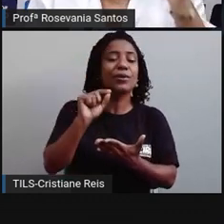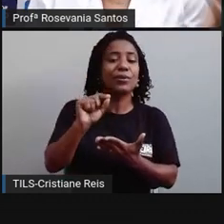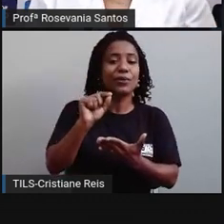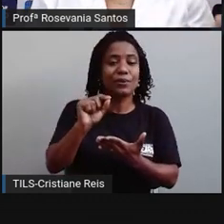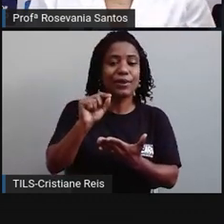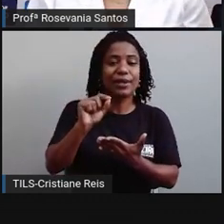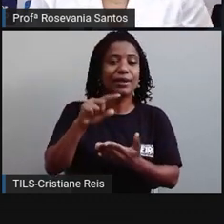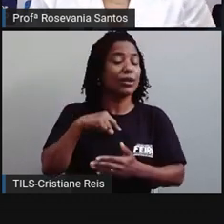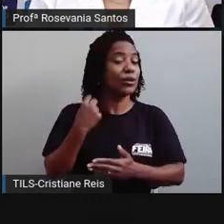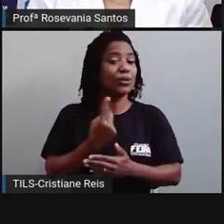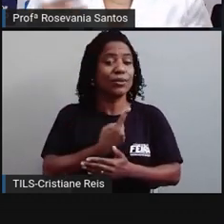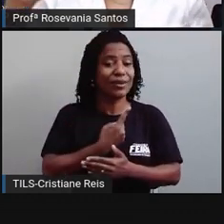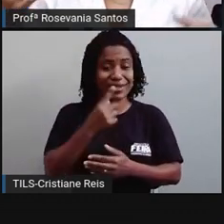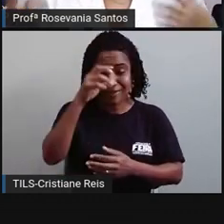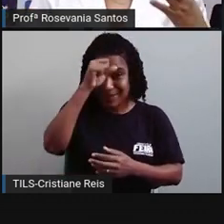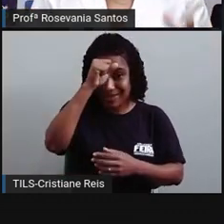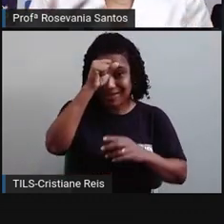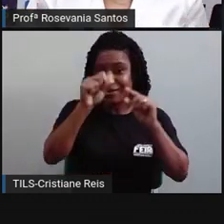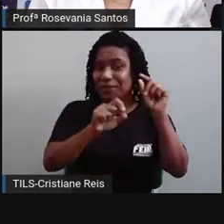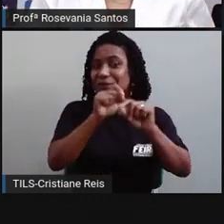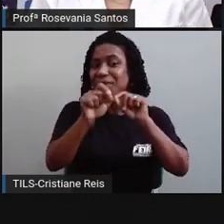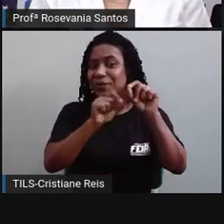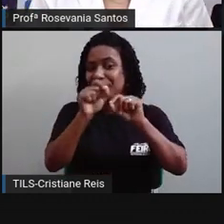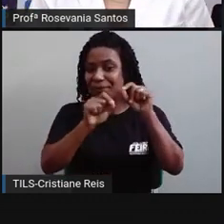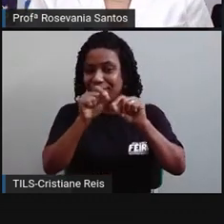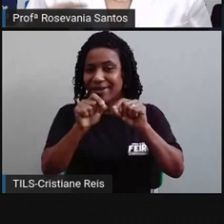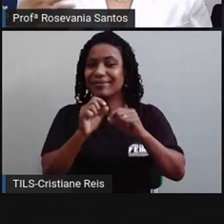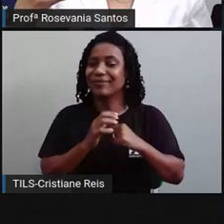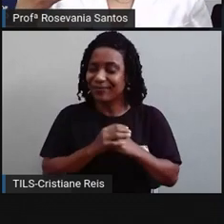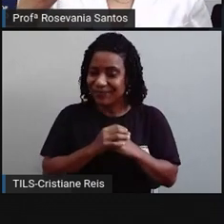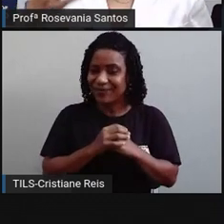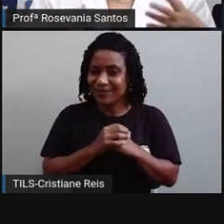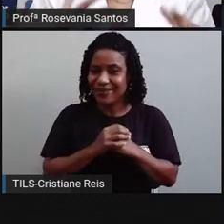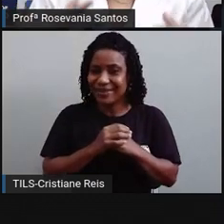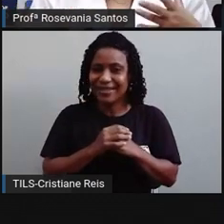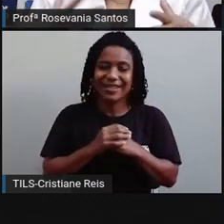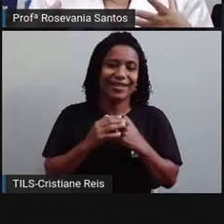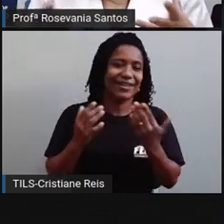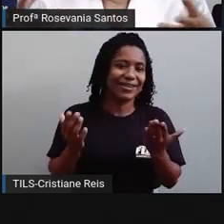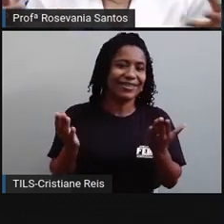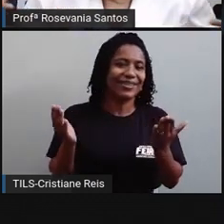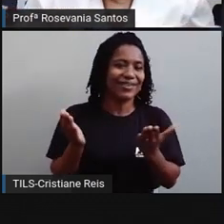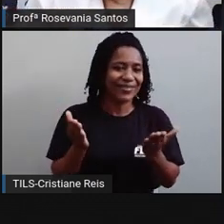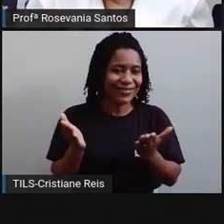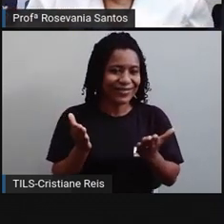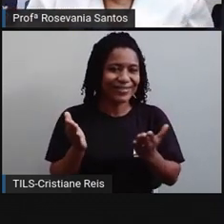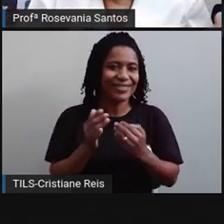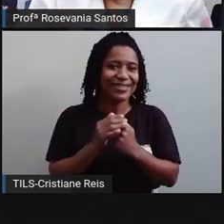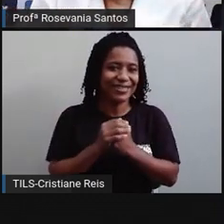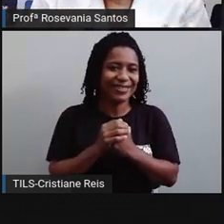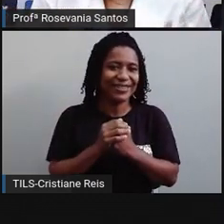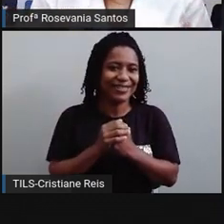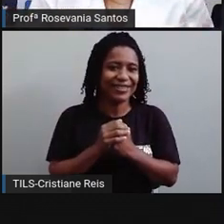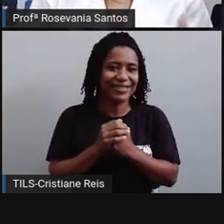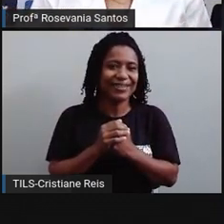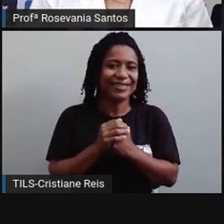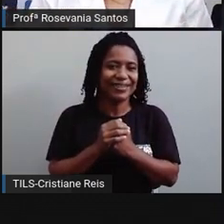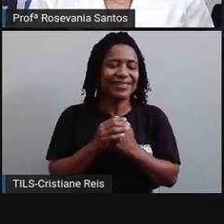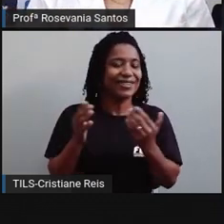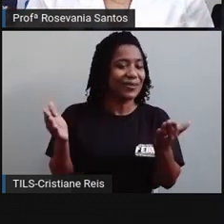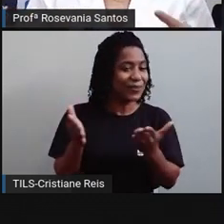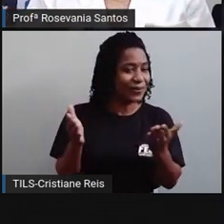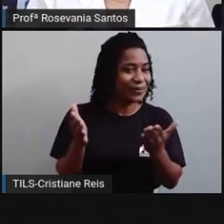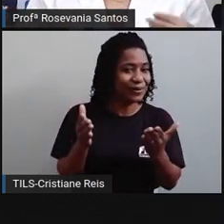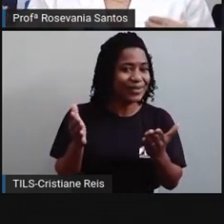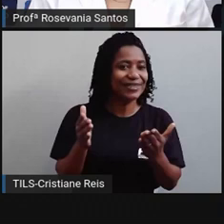trabalhar, né, na aula de hoje. Já trabalhamos vários conceitos, estamos até, né, em volta nessa aula,